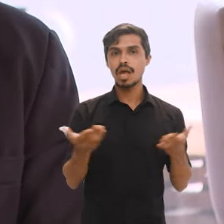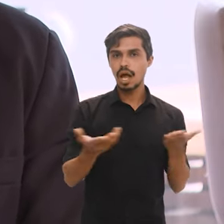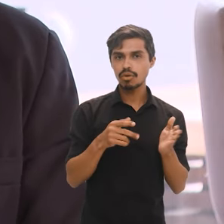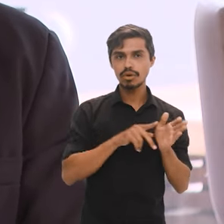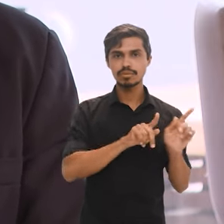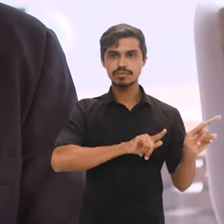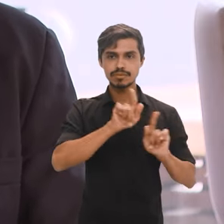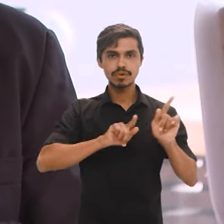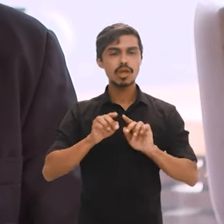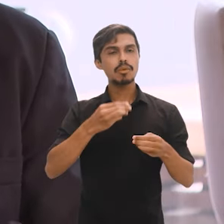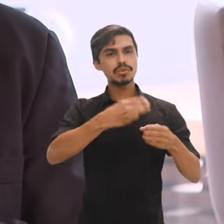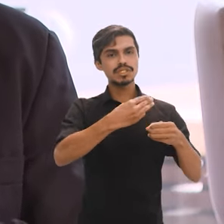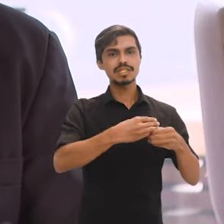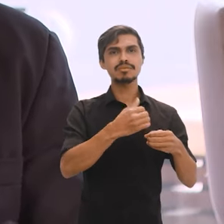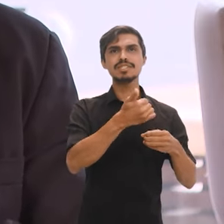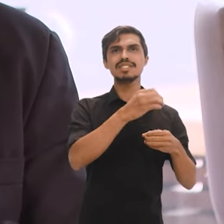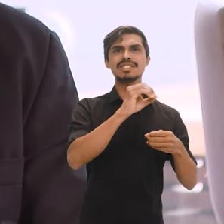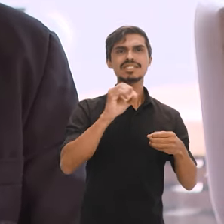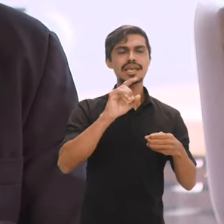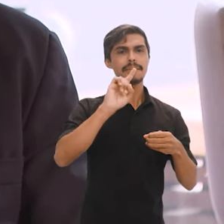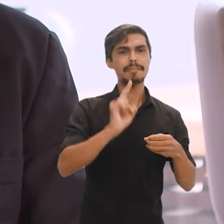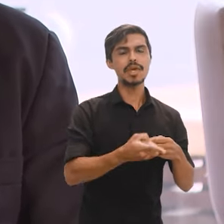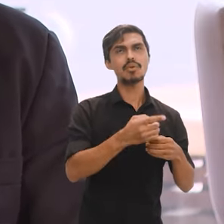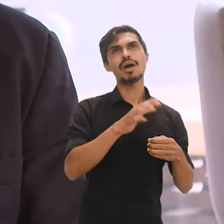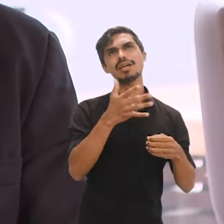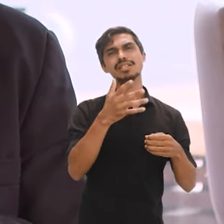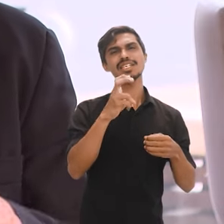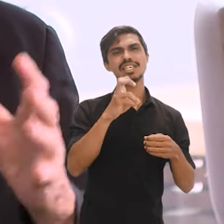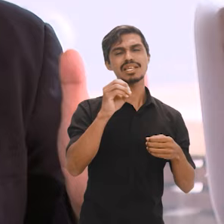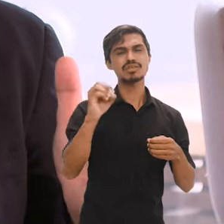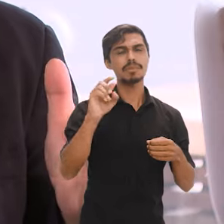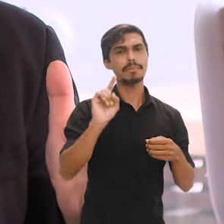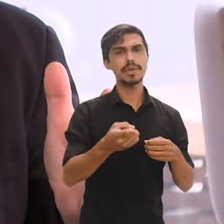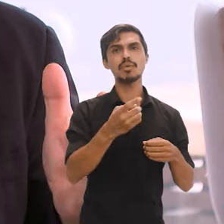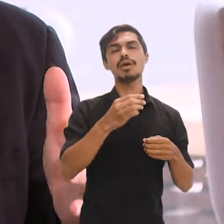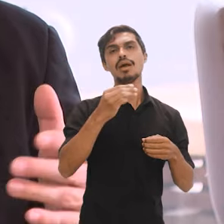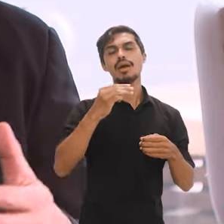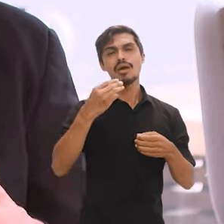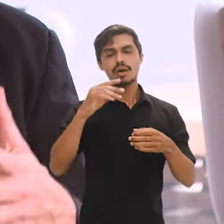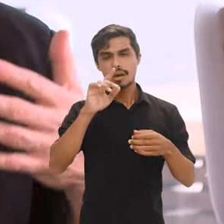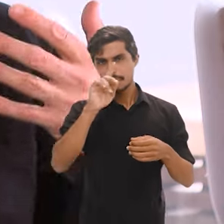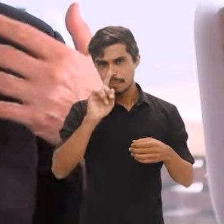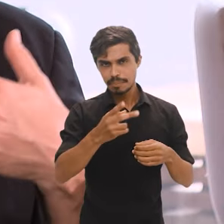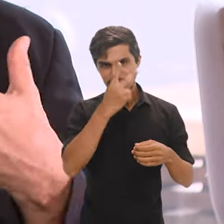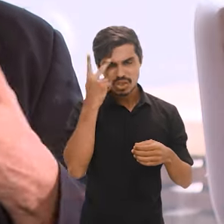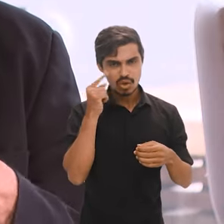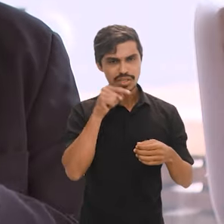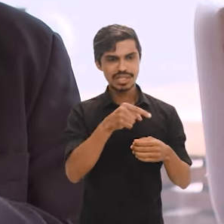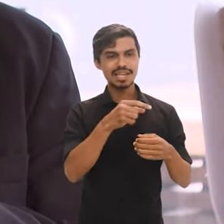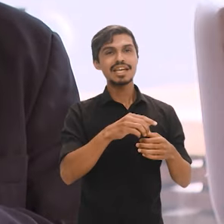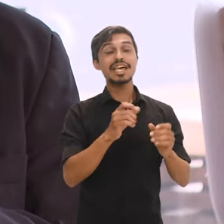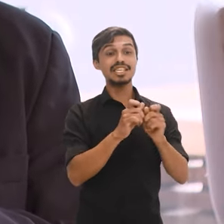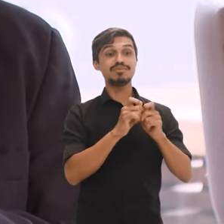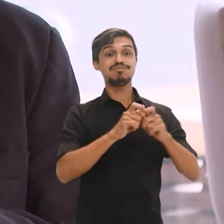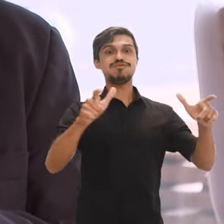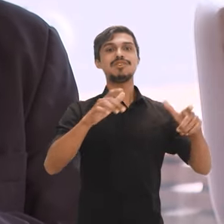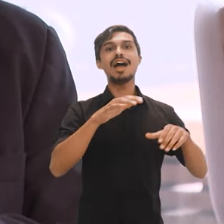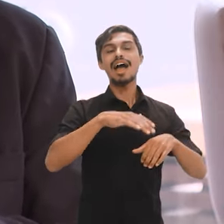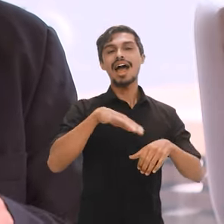que os municípios de 100 mil a 500 mil habitantes são os que mais crescem. Os municípios maiores,